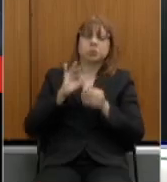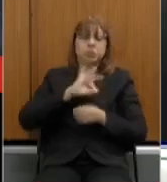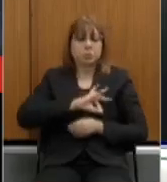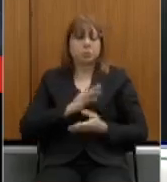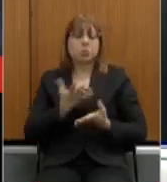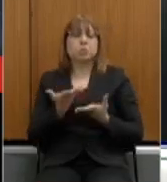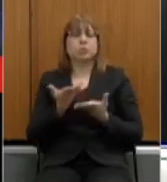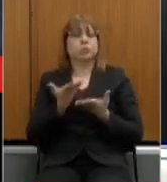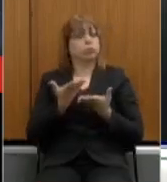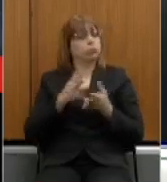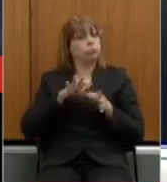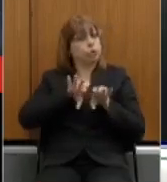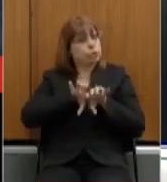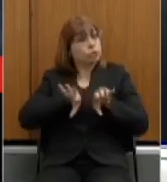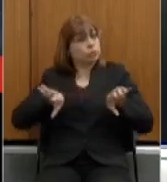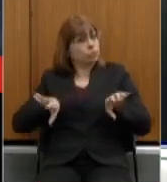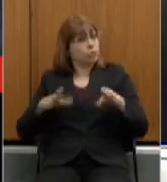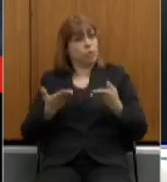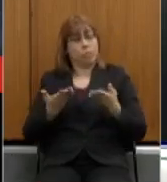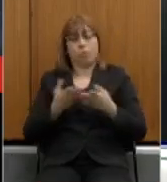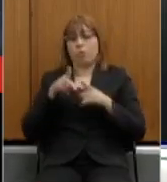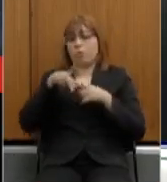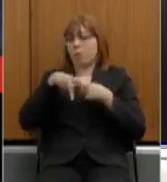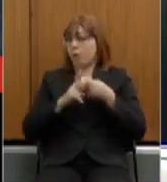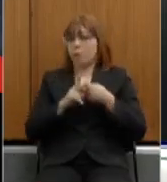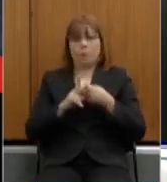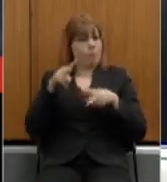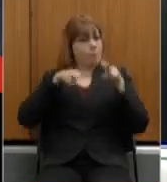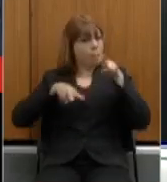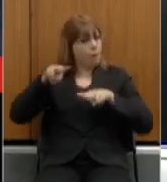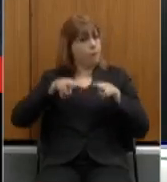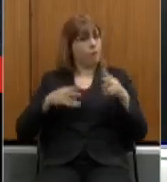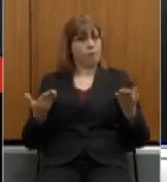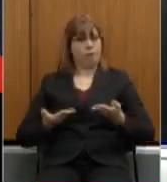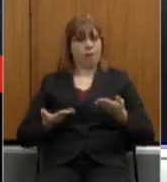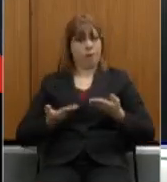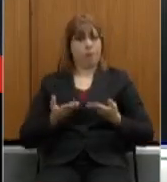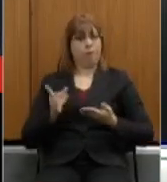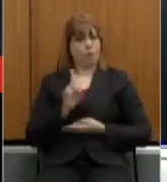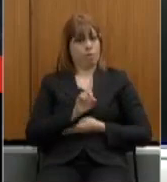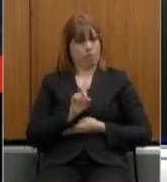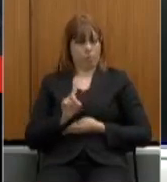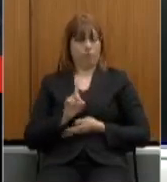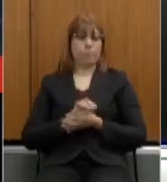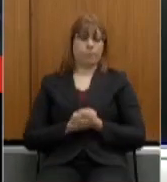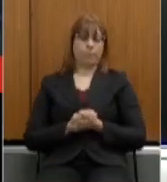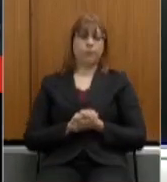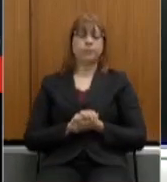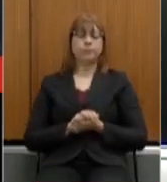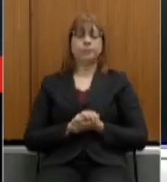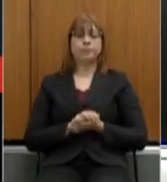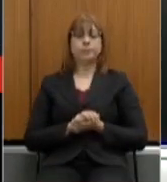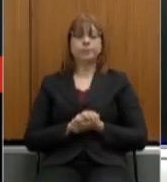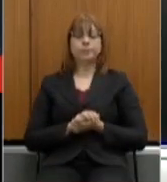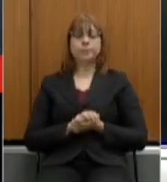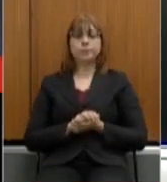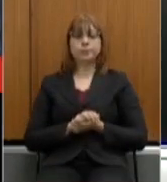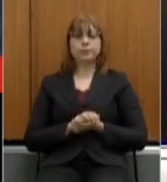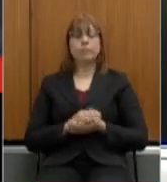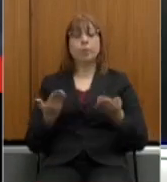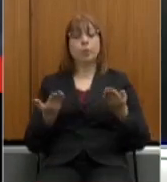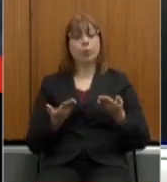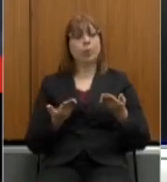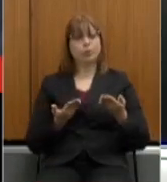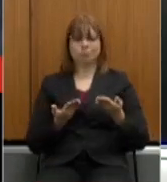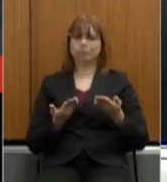foram desmembradas da reforma e não estarão em análise neste momento. Hoje é um dia